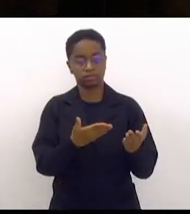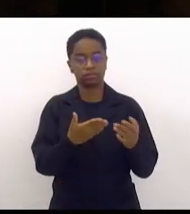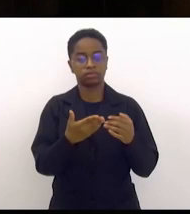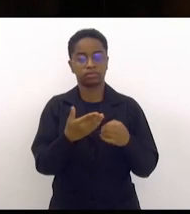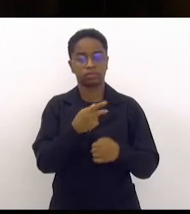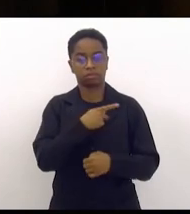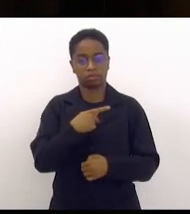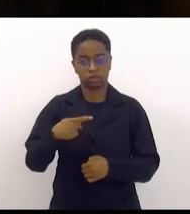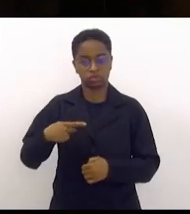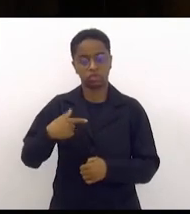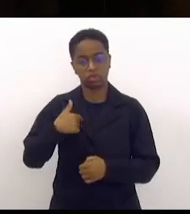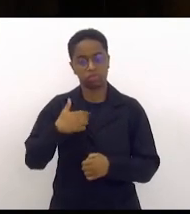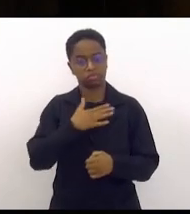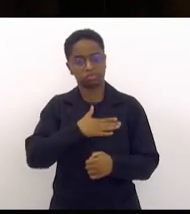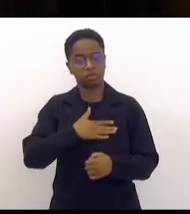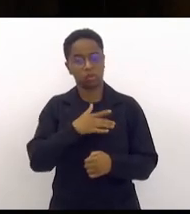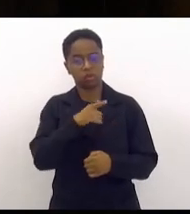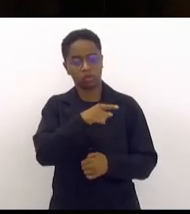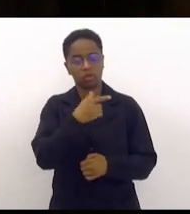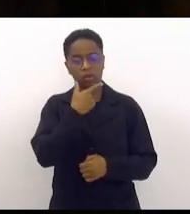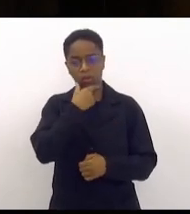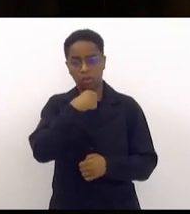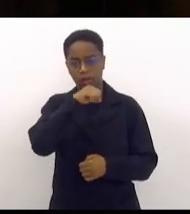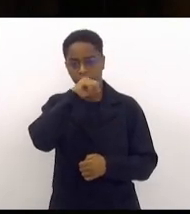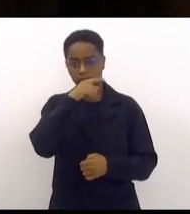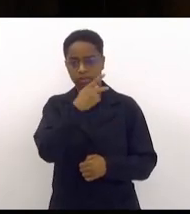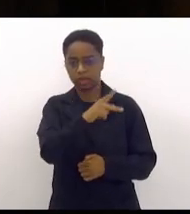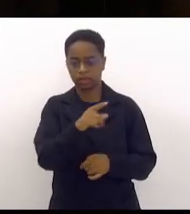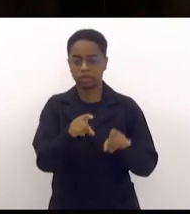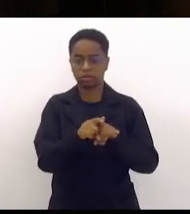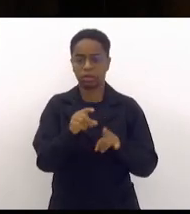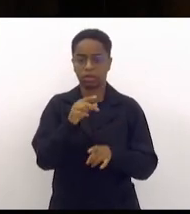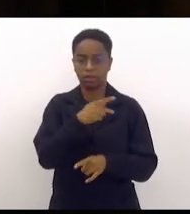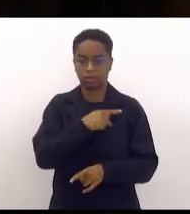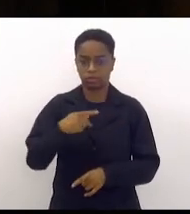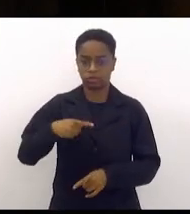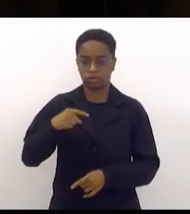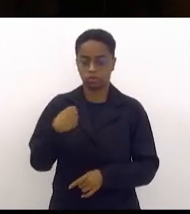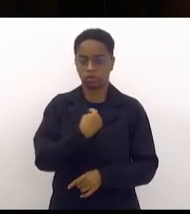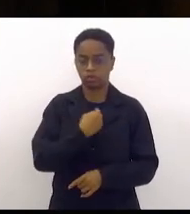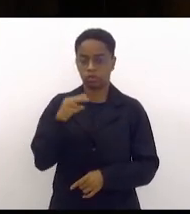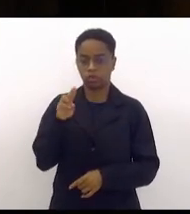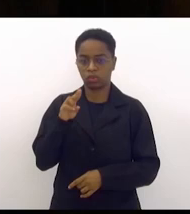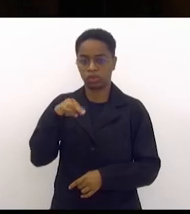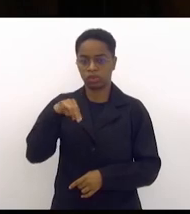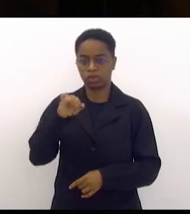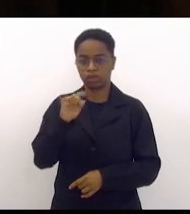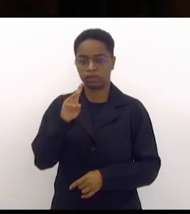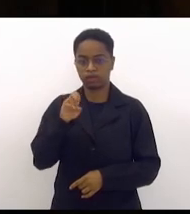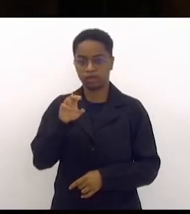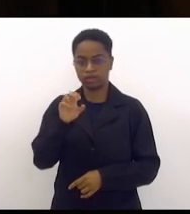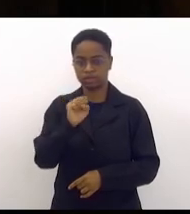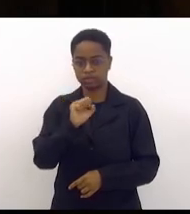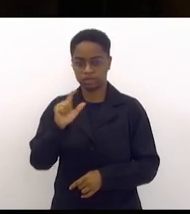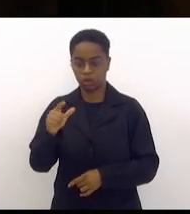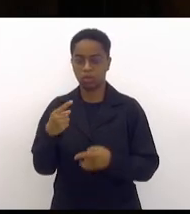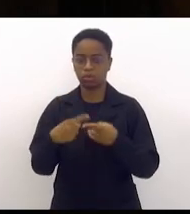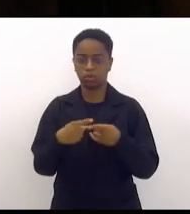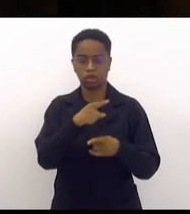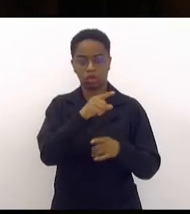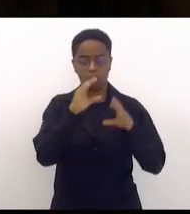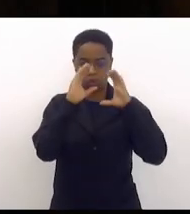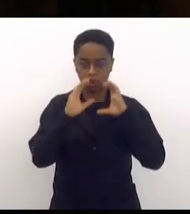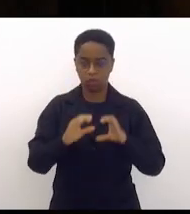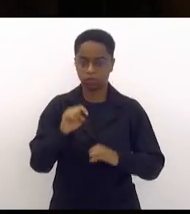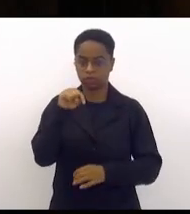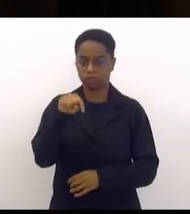pastora de quem eu sou fã do marido dela que é pastora da nossa universal pela conduta que ela tem nesta